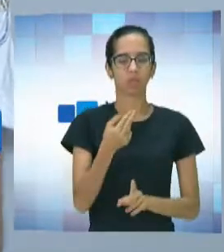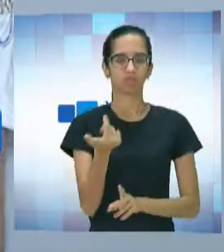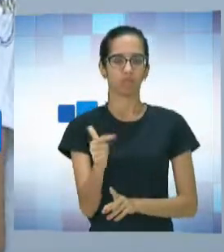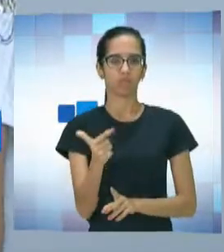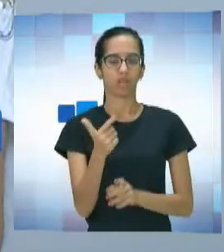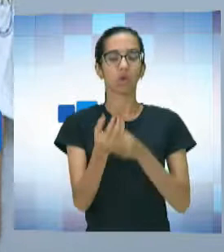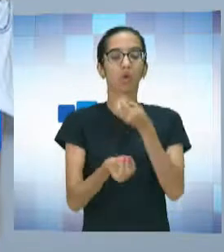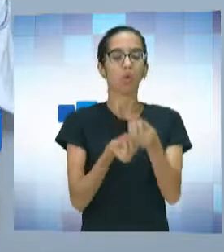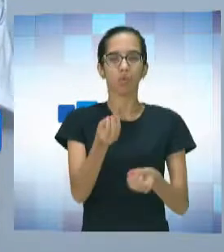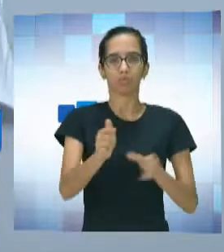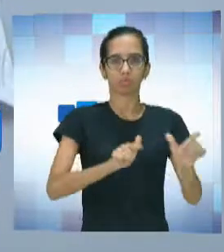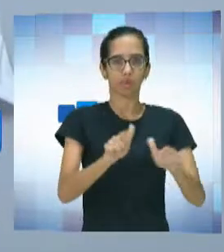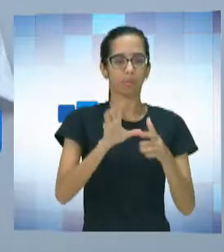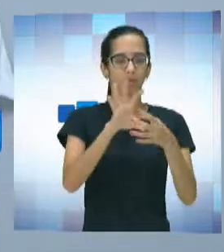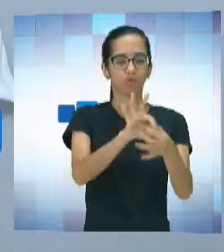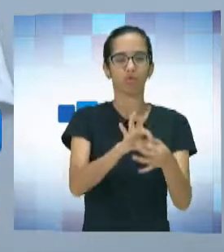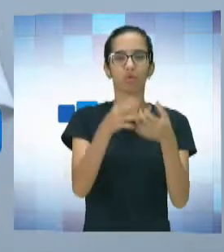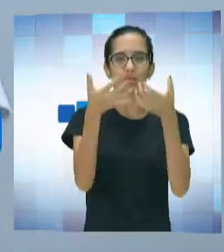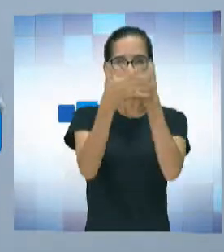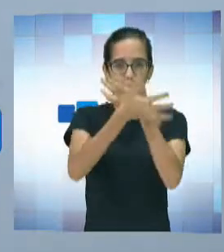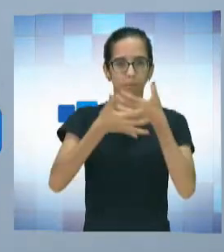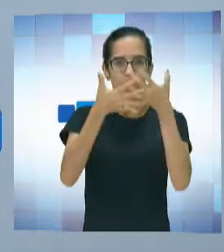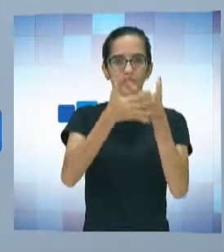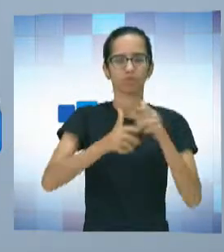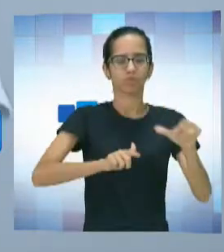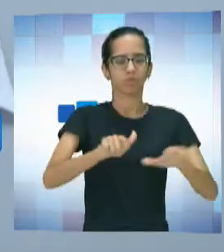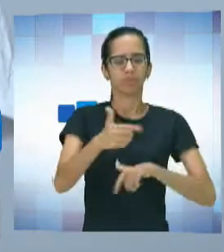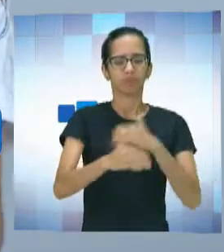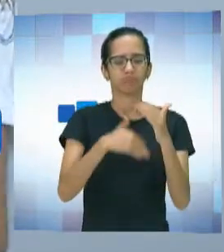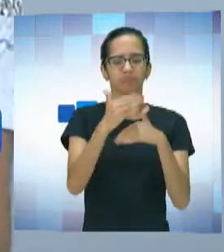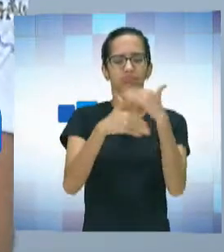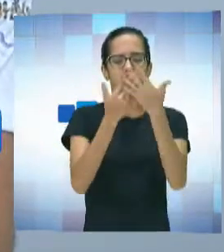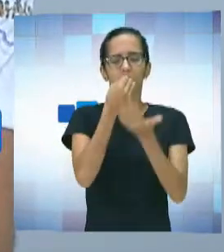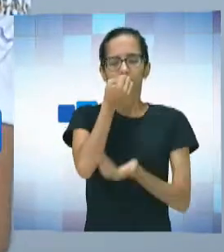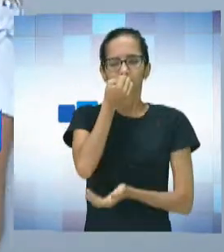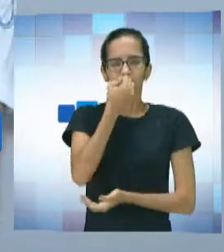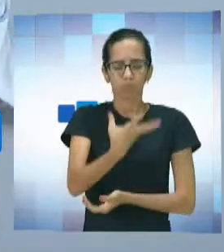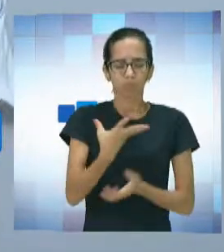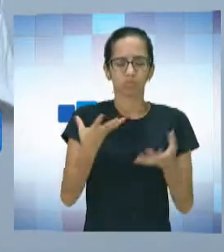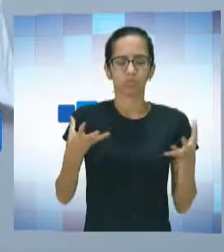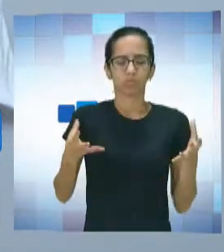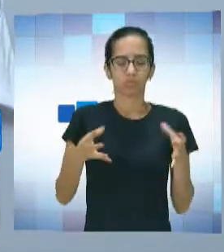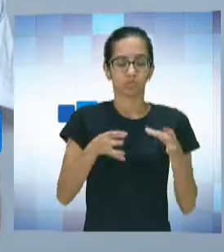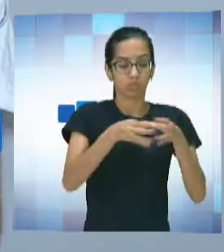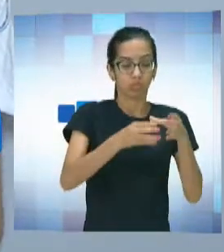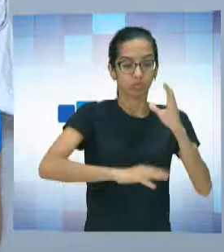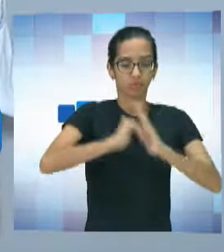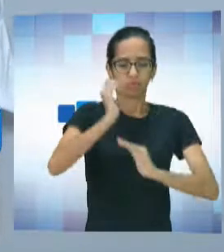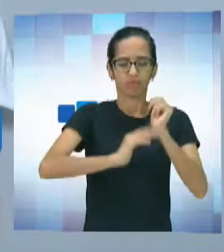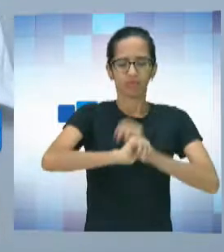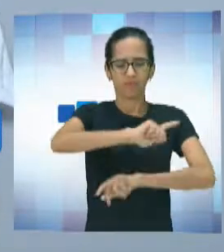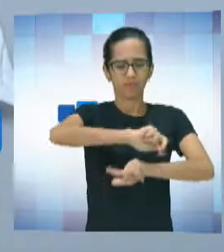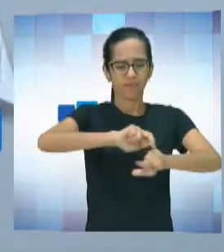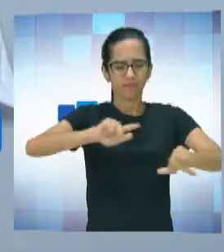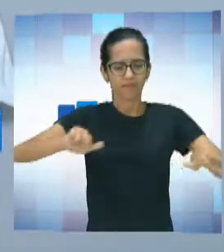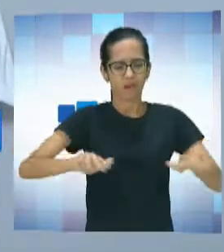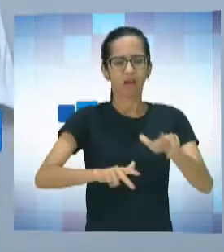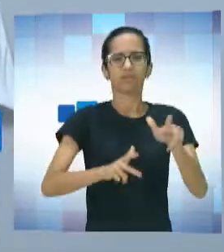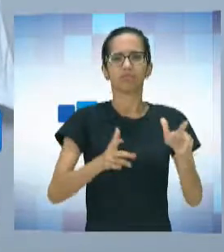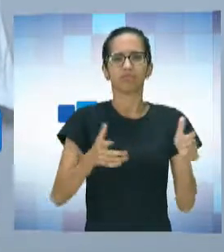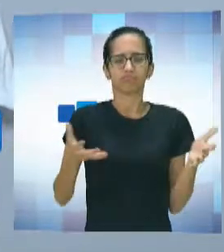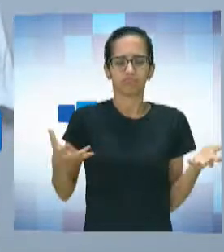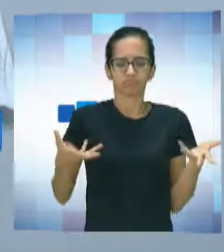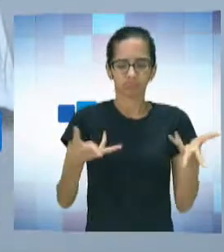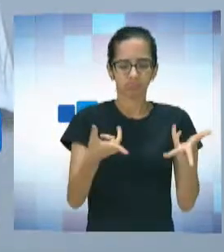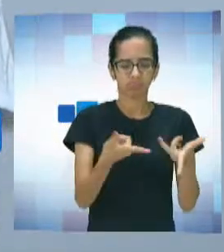Esse trabalho vem crescendo, graças a Deus, junto com a equipe multidisciplinar, capacitada, qualificada, para